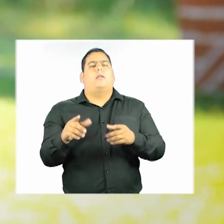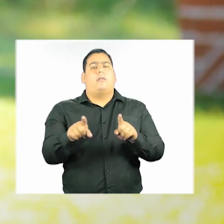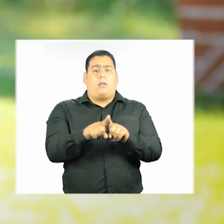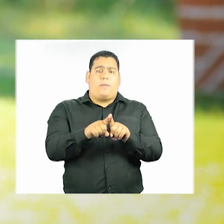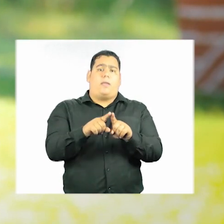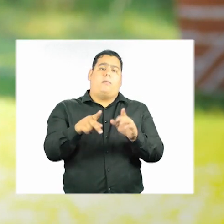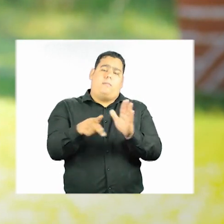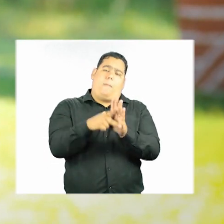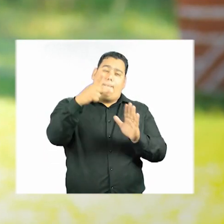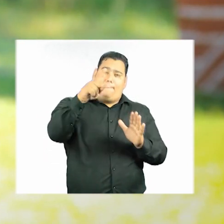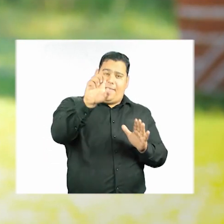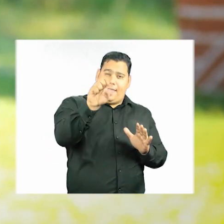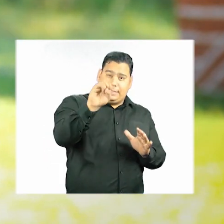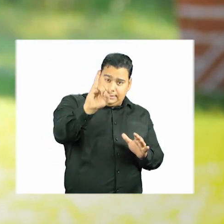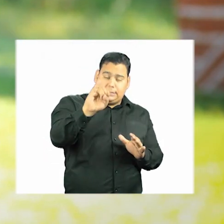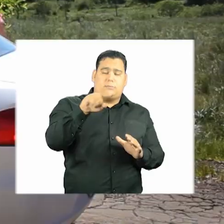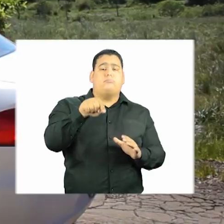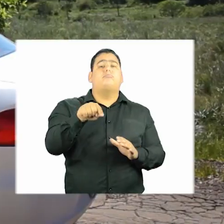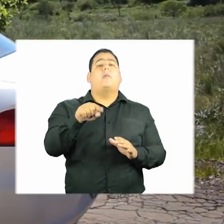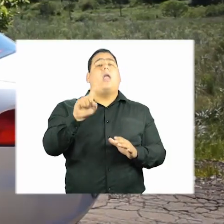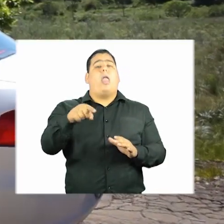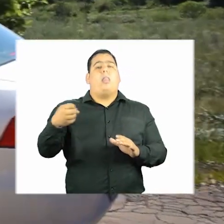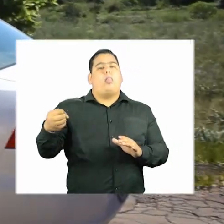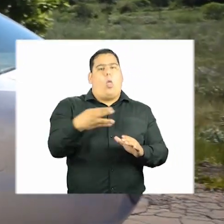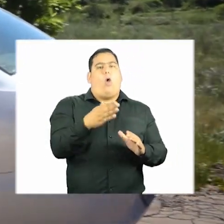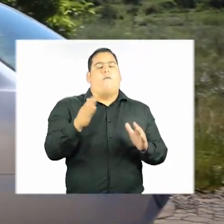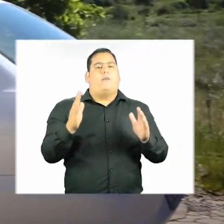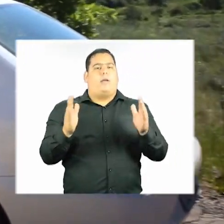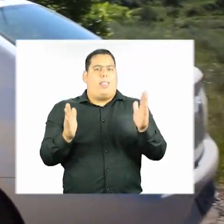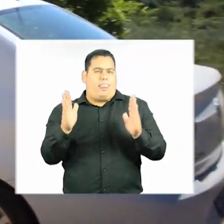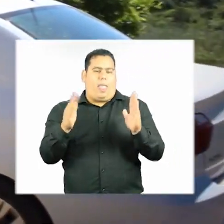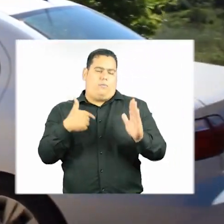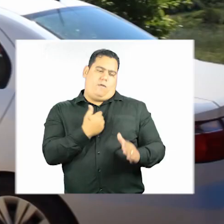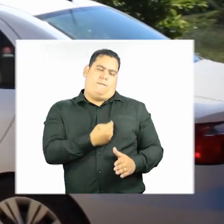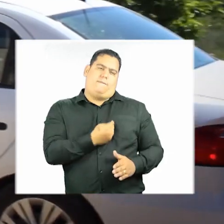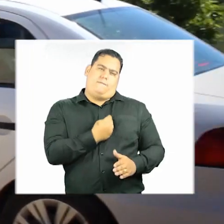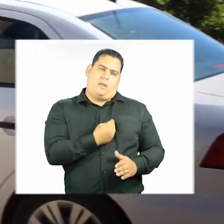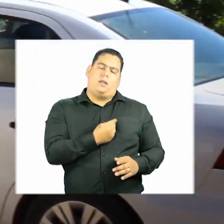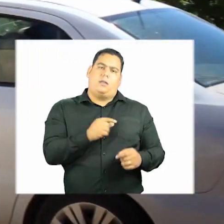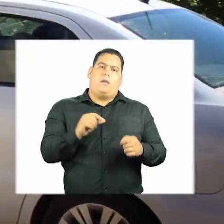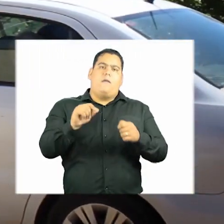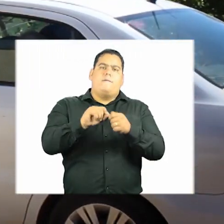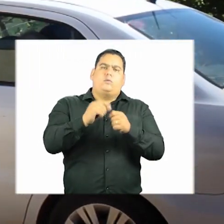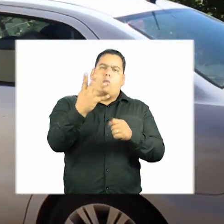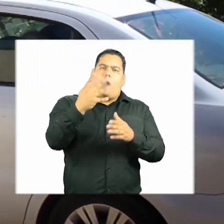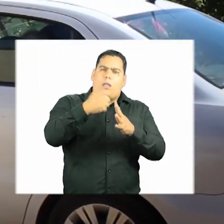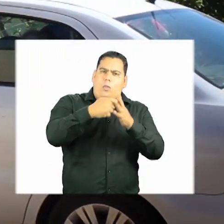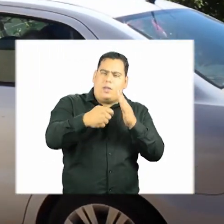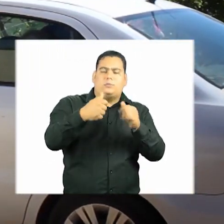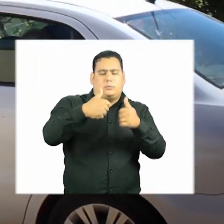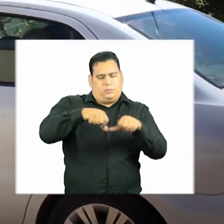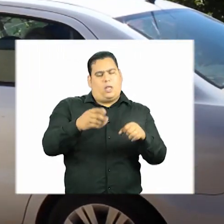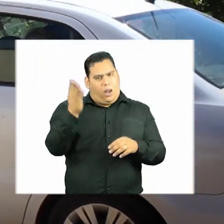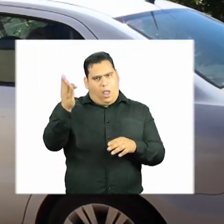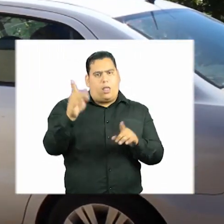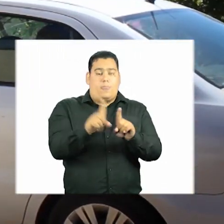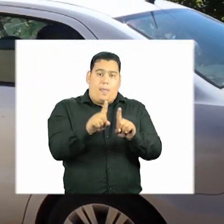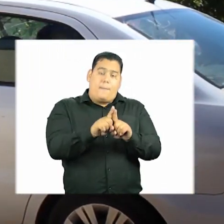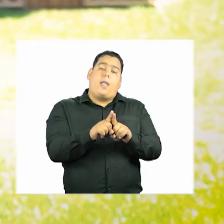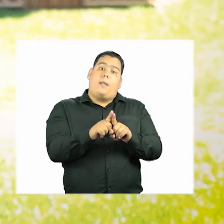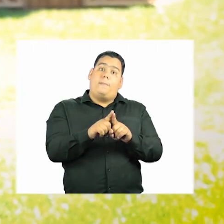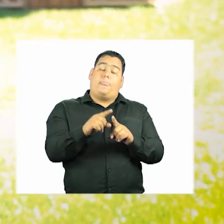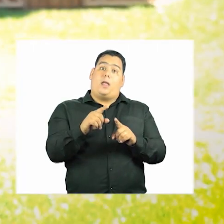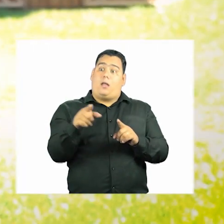regional, que a chama de PESME. É uma nova etapa da nossa vida ali. Faz cinco, quatro meses que a gente está atuando lá.